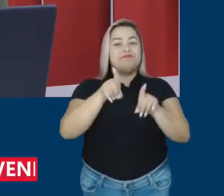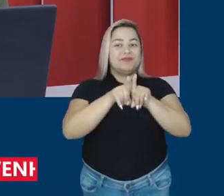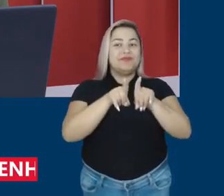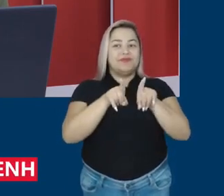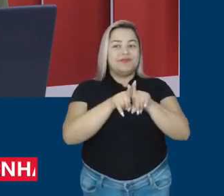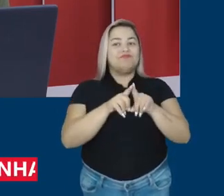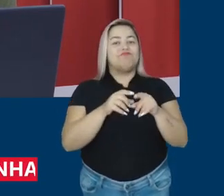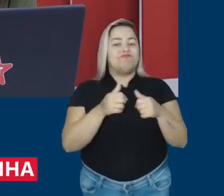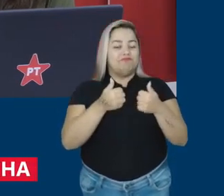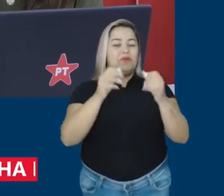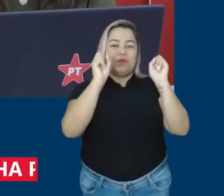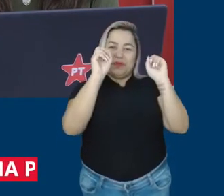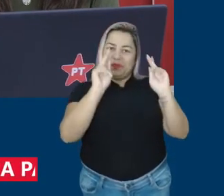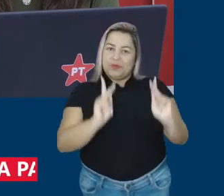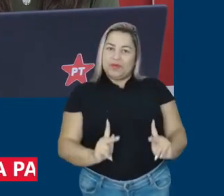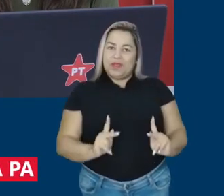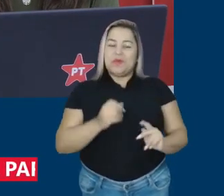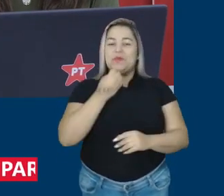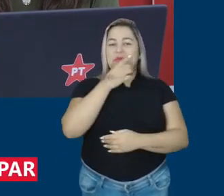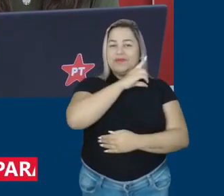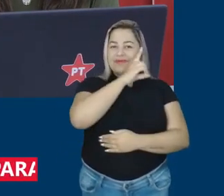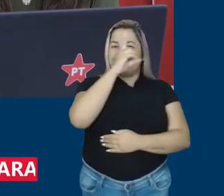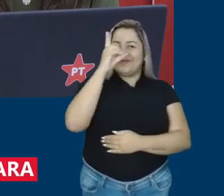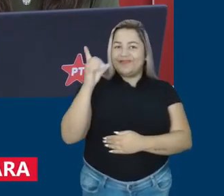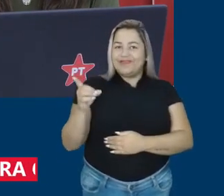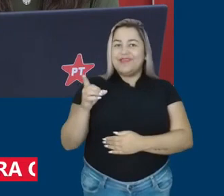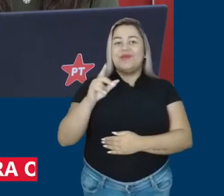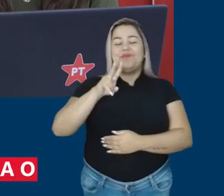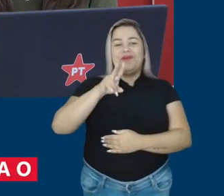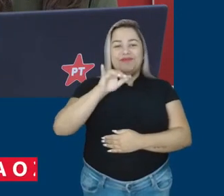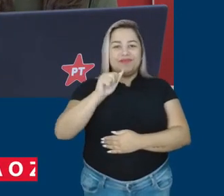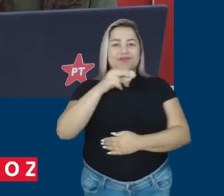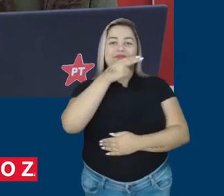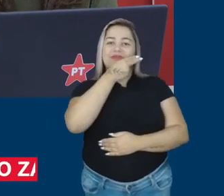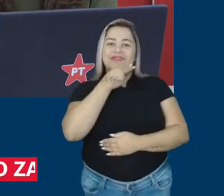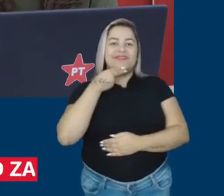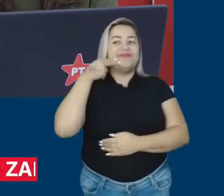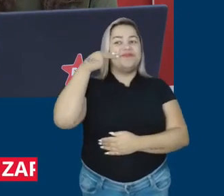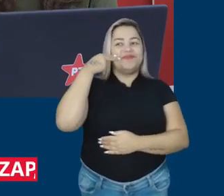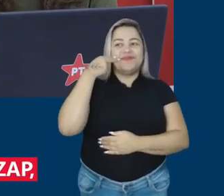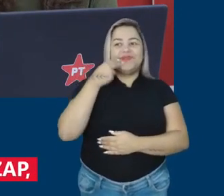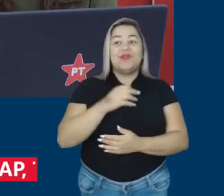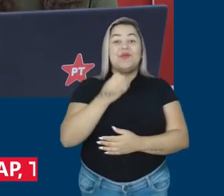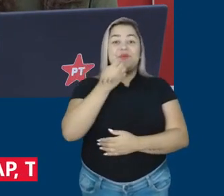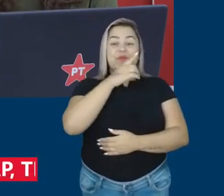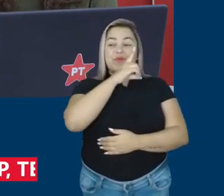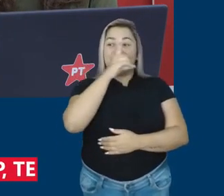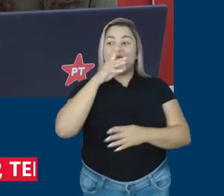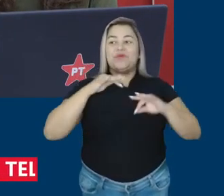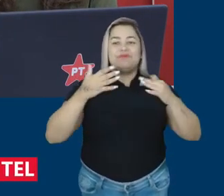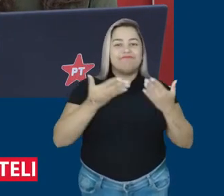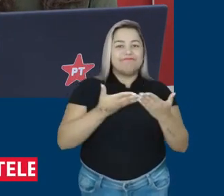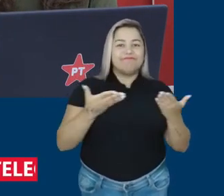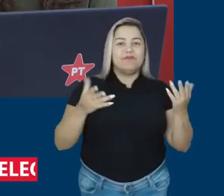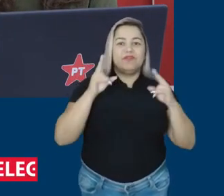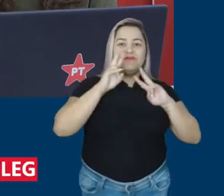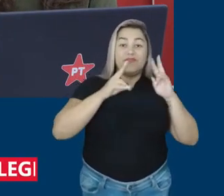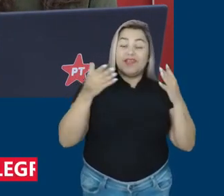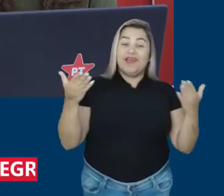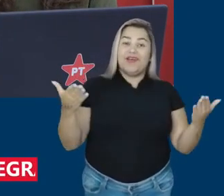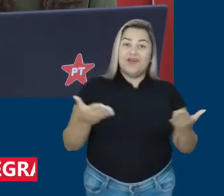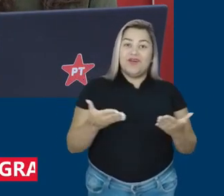em paz por aqui. Bom dia pra Lúcia, um bom dia pra Nayane e um bom dia pra todos os que nos assistem agora